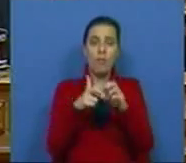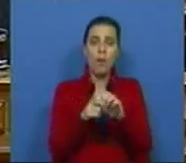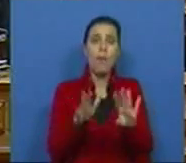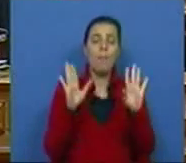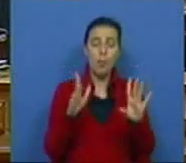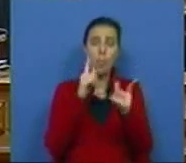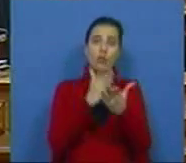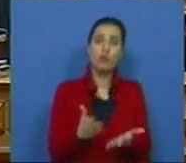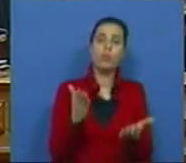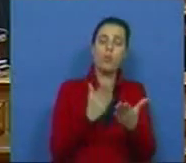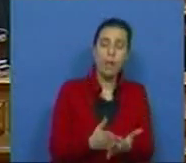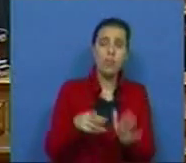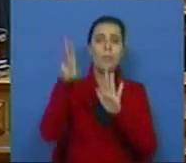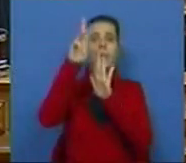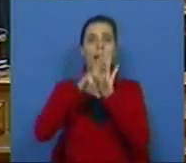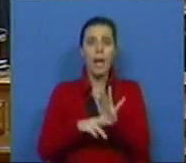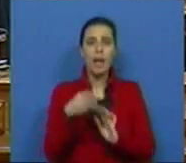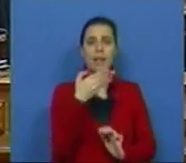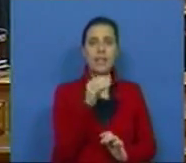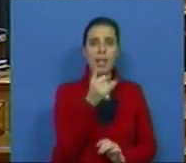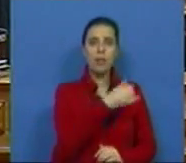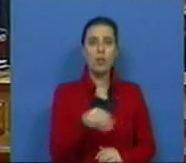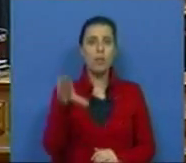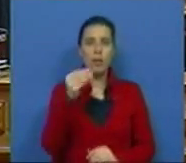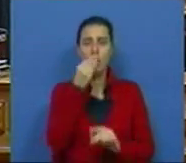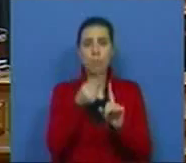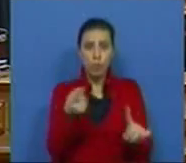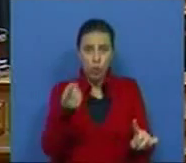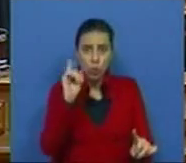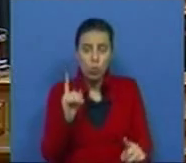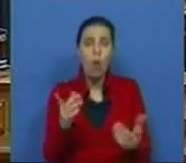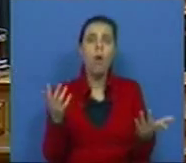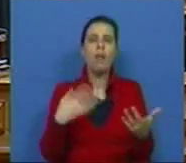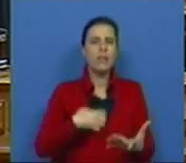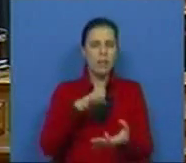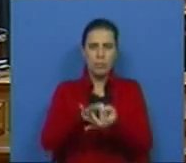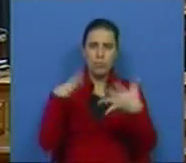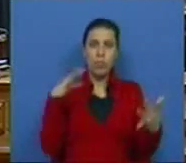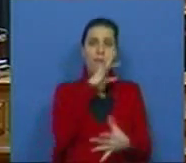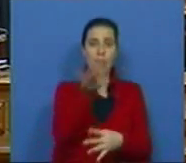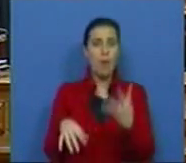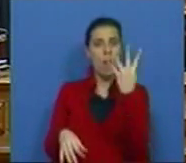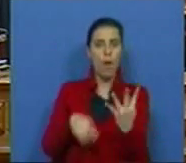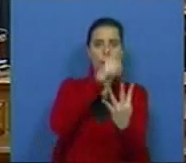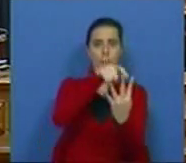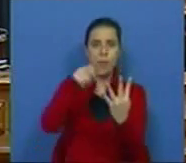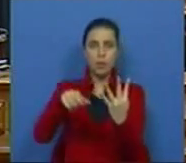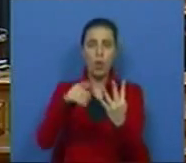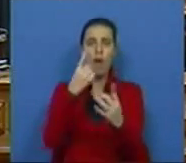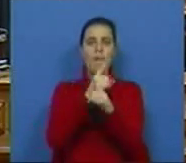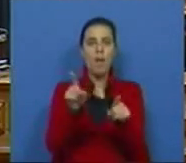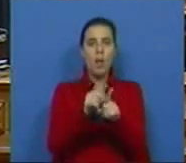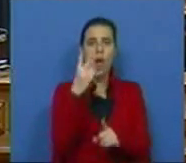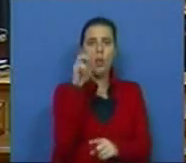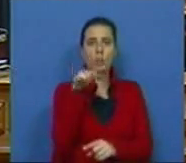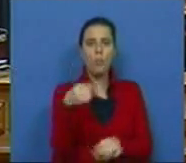problemas dos estudantes. As regras do 70 a 2010 são injustas. Não faz sentido uma família de 4 pessoas valer por uma